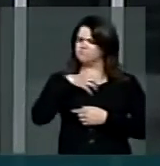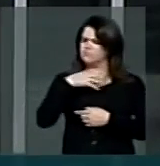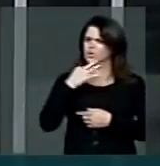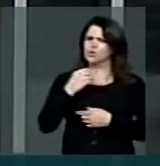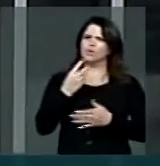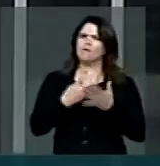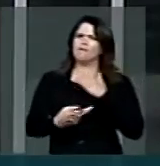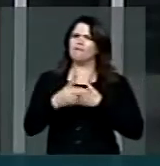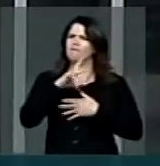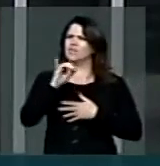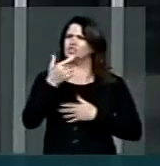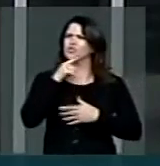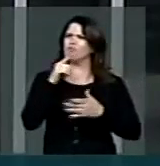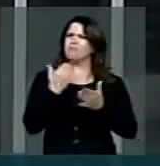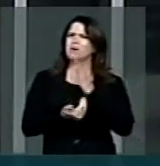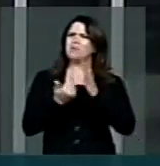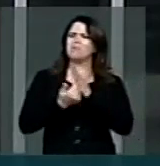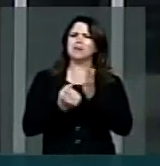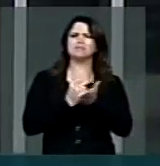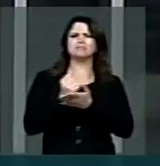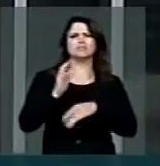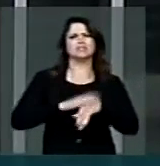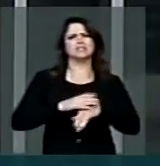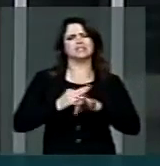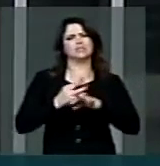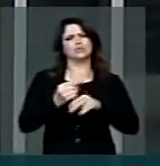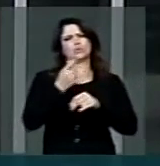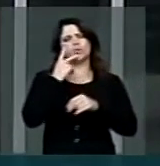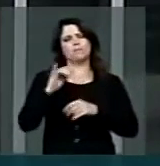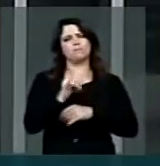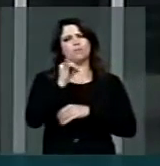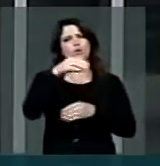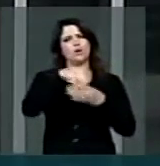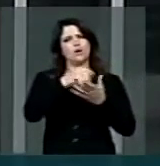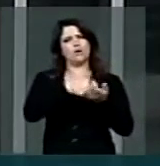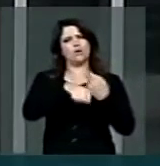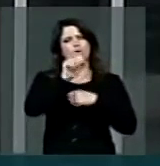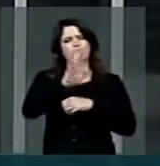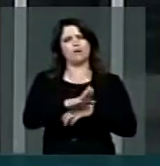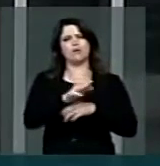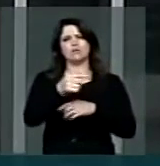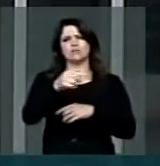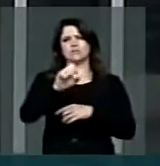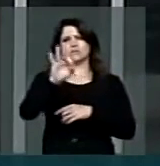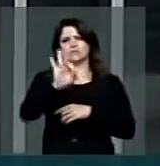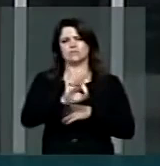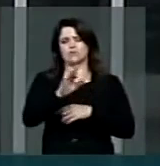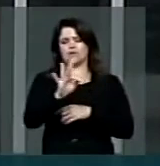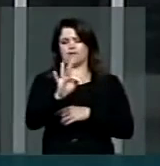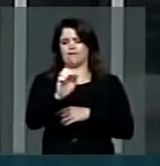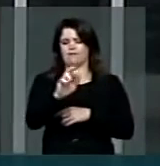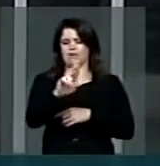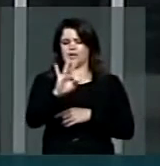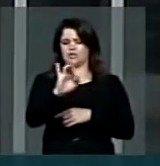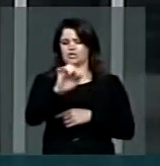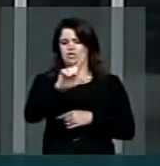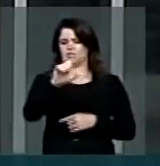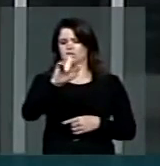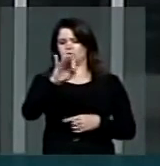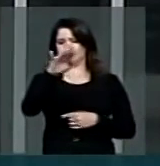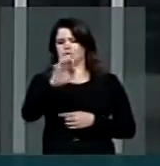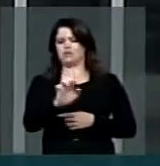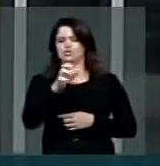enxugar o gelo. Apesar da importância para a economia brasileira, 70% dos fertilizantes utilizados na agricultura